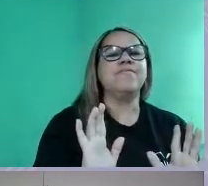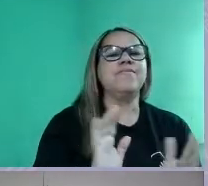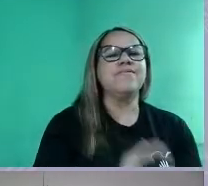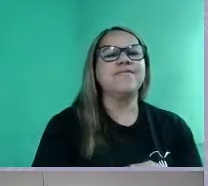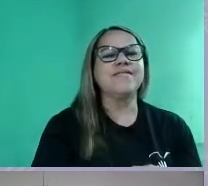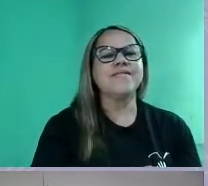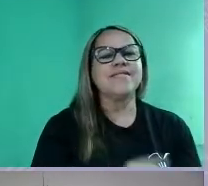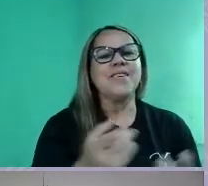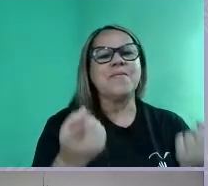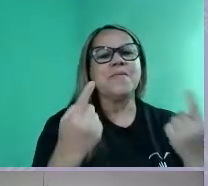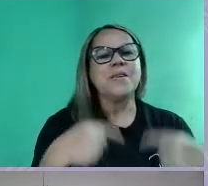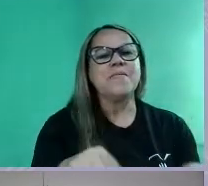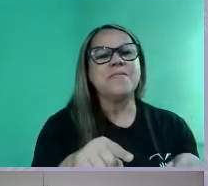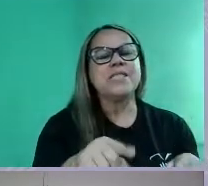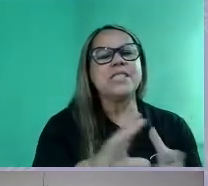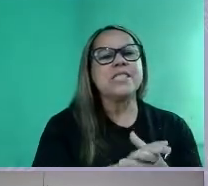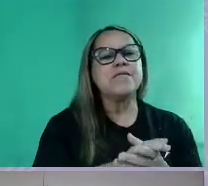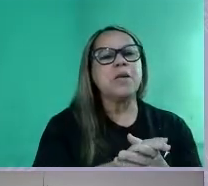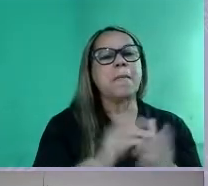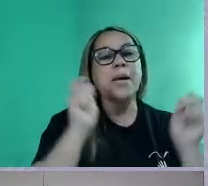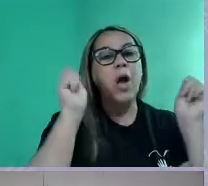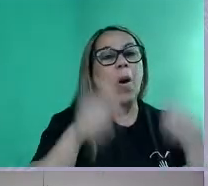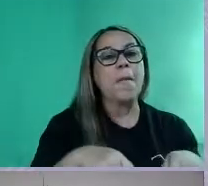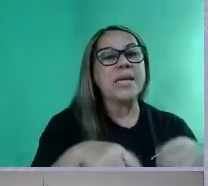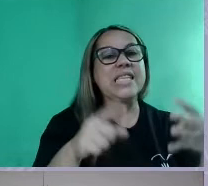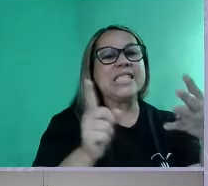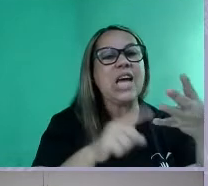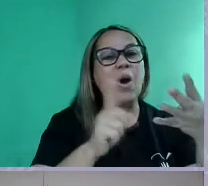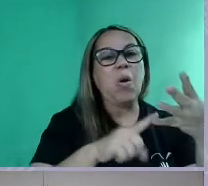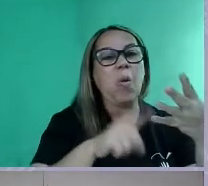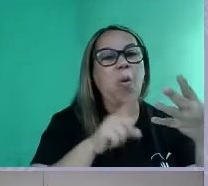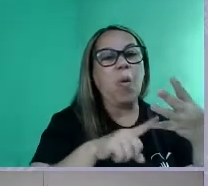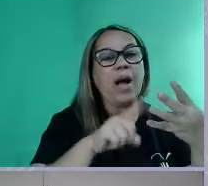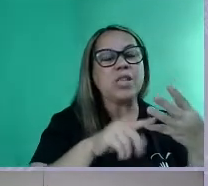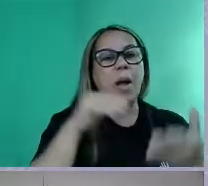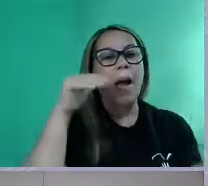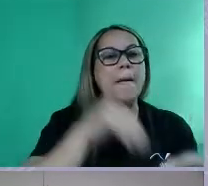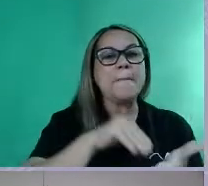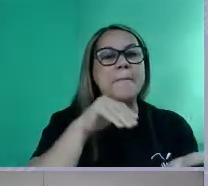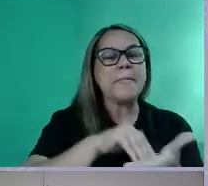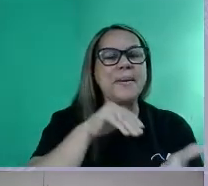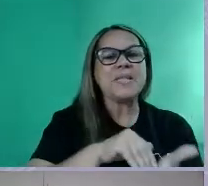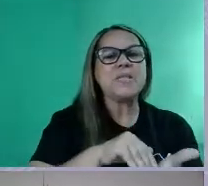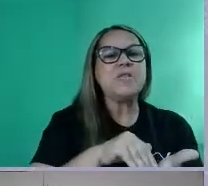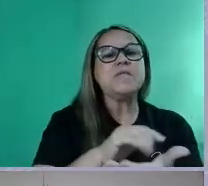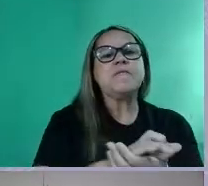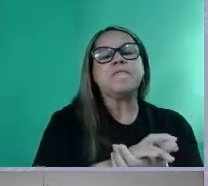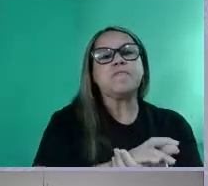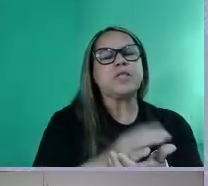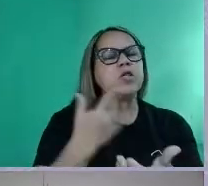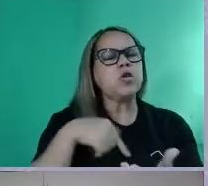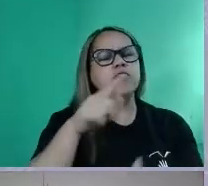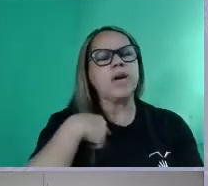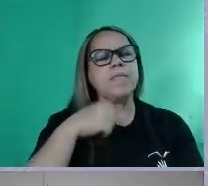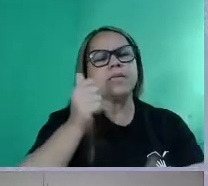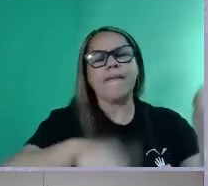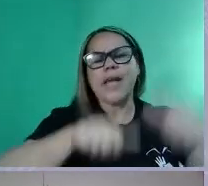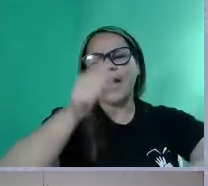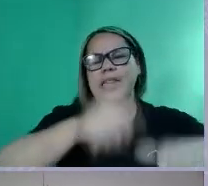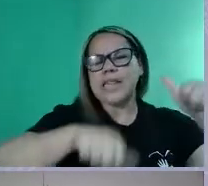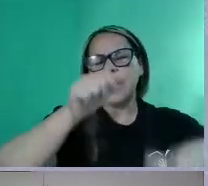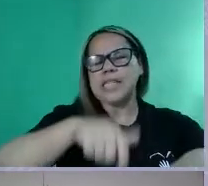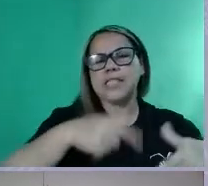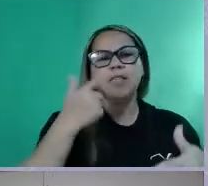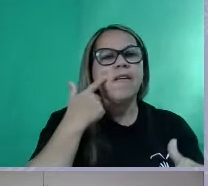Então, vamos lá para a competência 4. E aí, a penúltima, né? A gente vai analisar essa competência aqui.